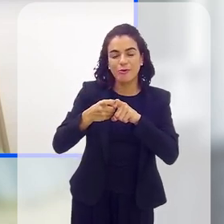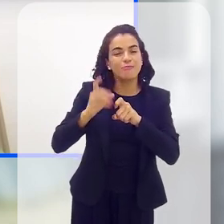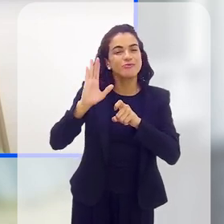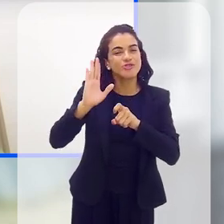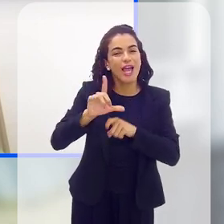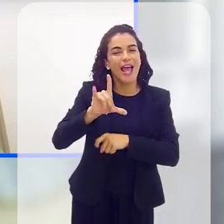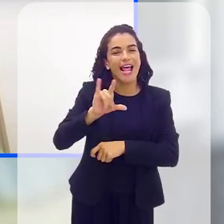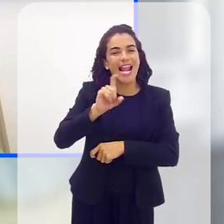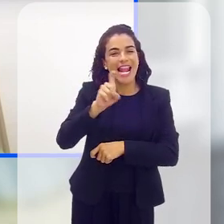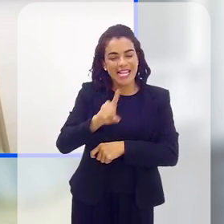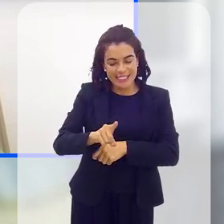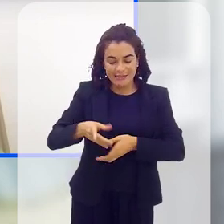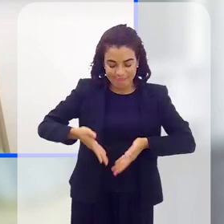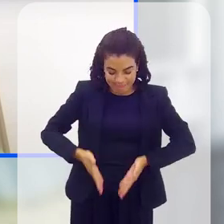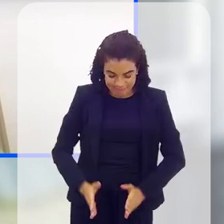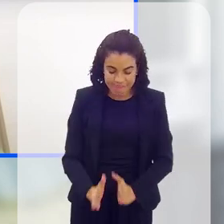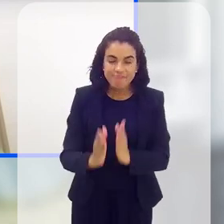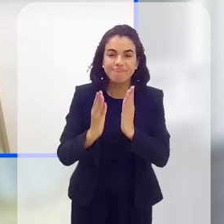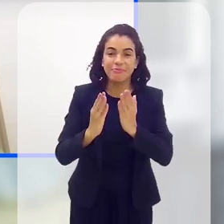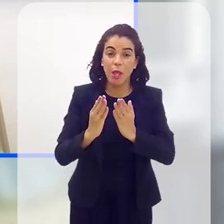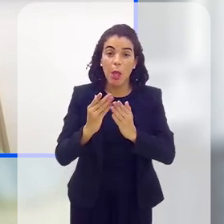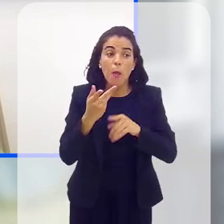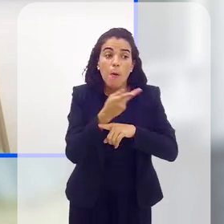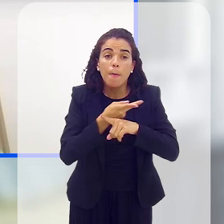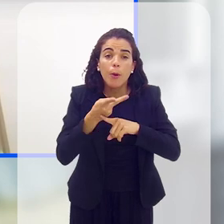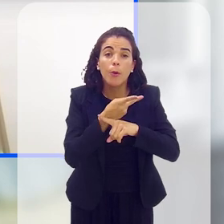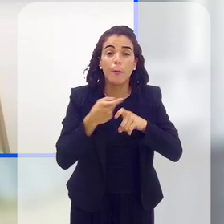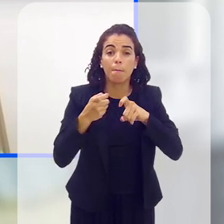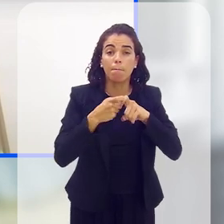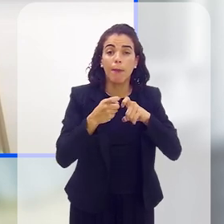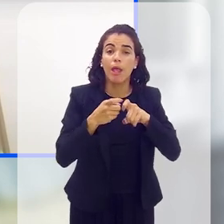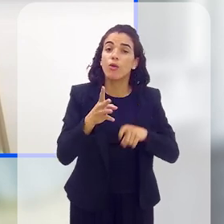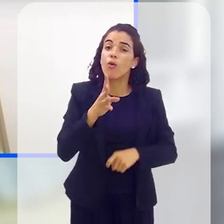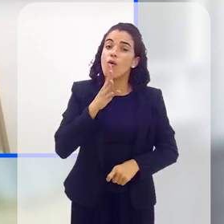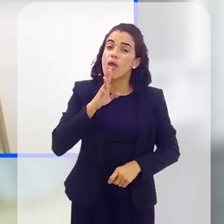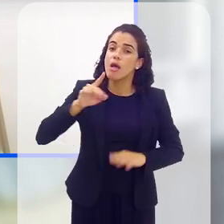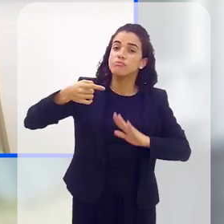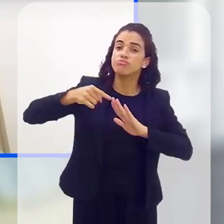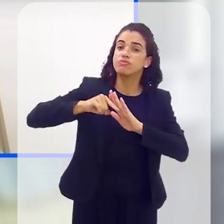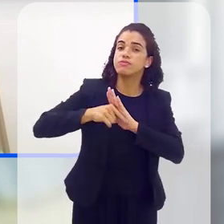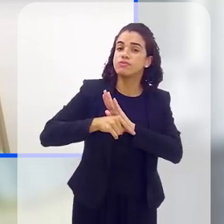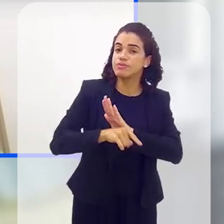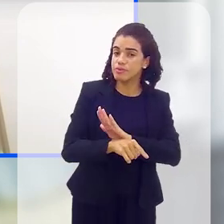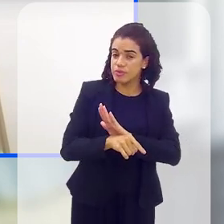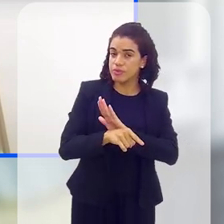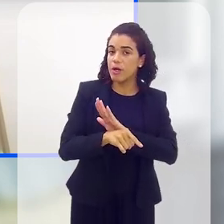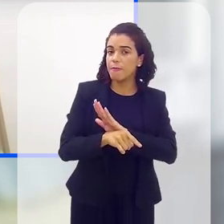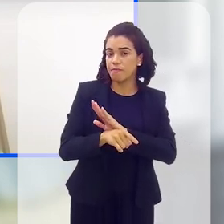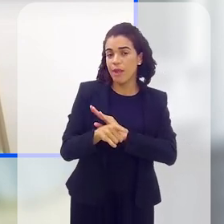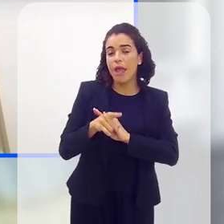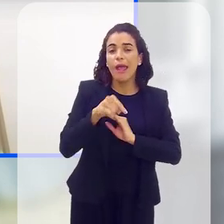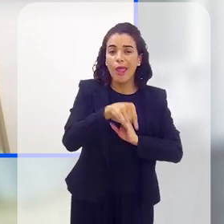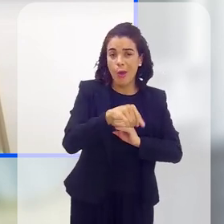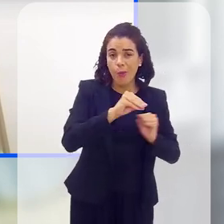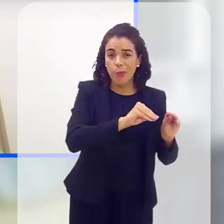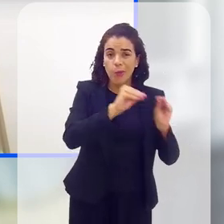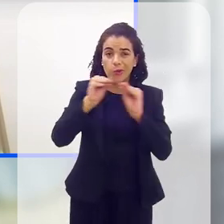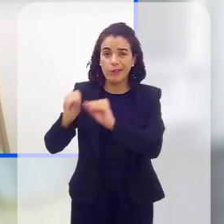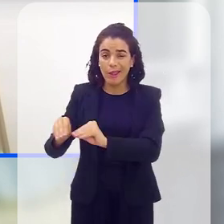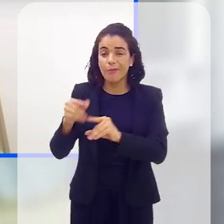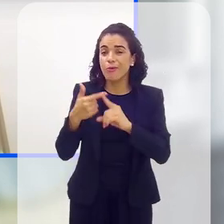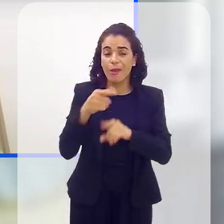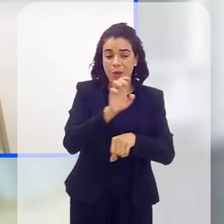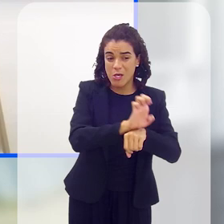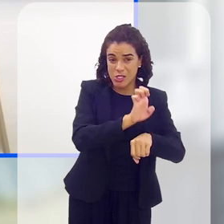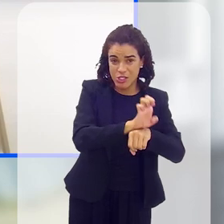dela, pesquisando muito. Médicos que tinham conhecimento. Fui em busca, saí do meu estado para ir para outro estado, porque no meu